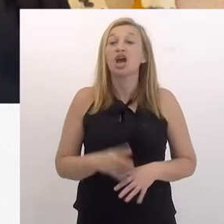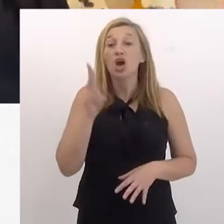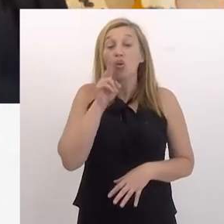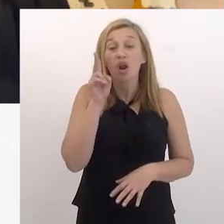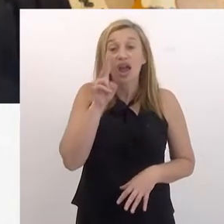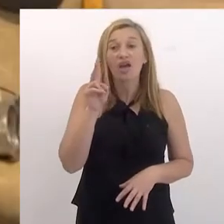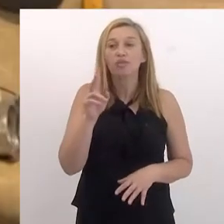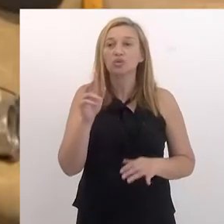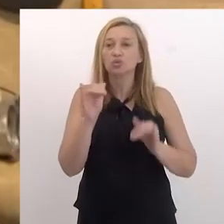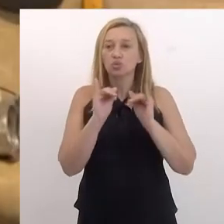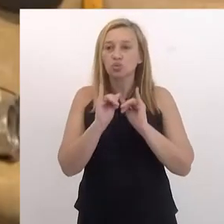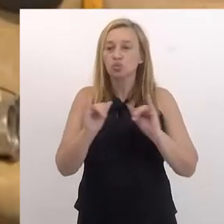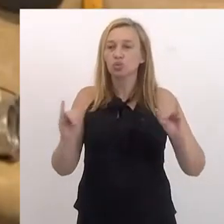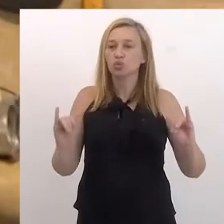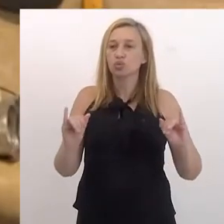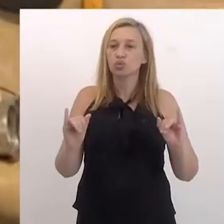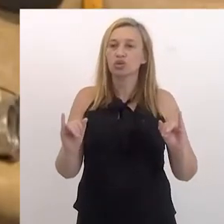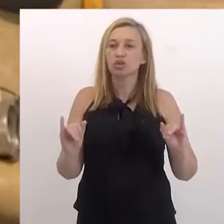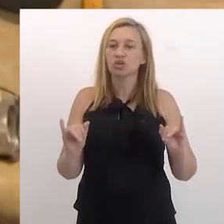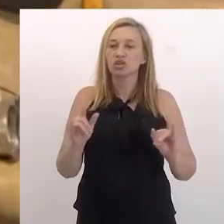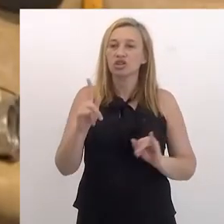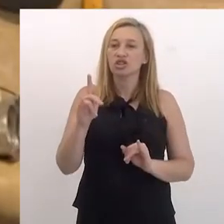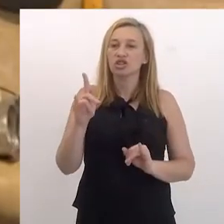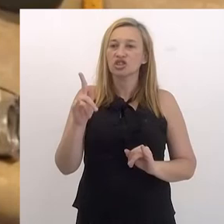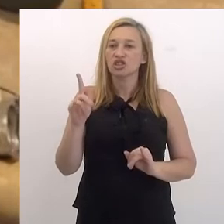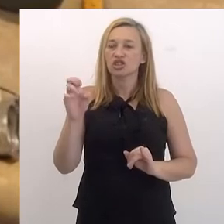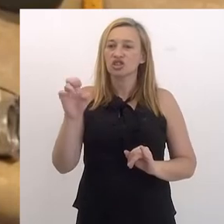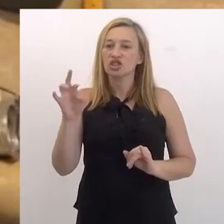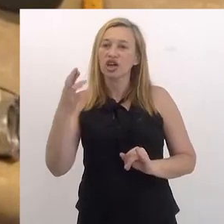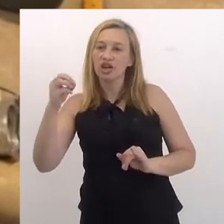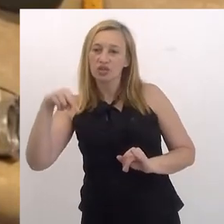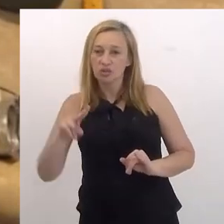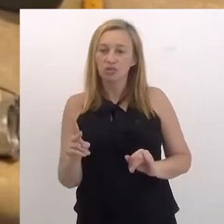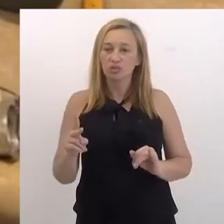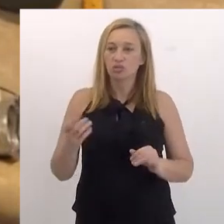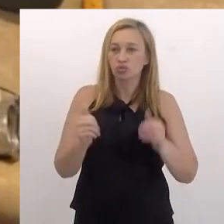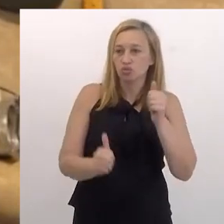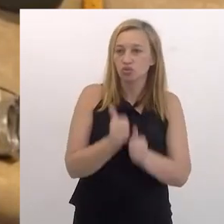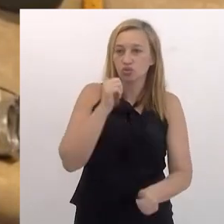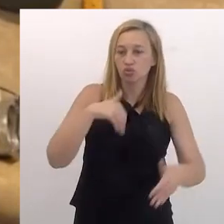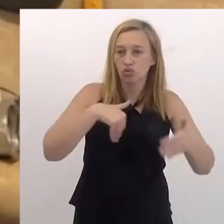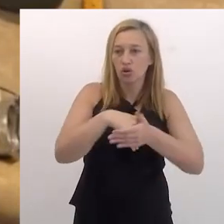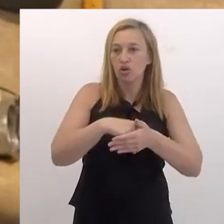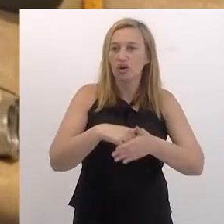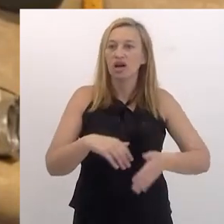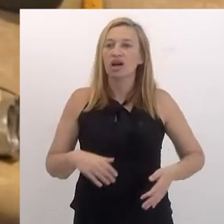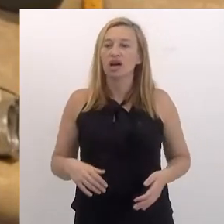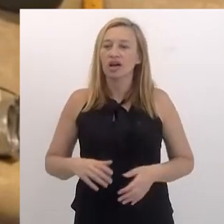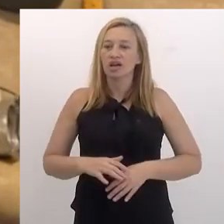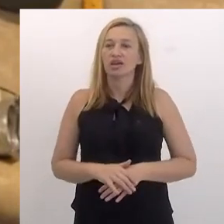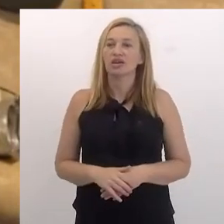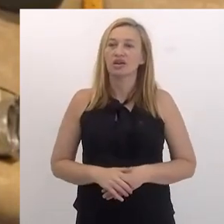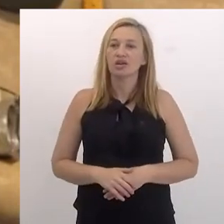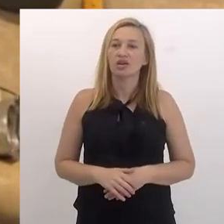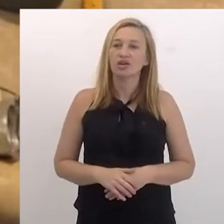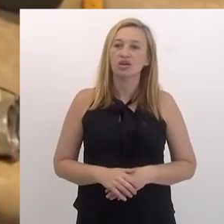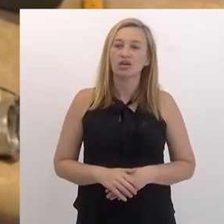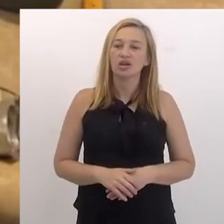carioca. Eu me lembro daquele anúncio que o Gerson fez, jogador de futebol, que era aquele anúncio. Ah,